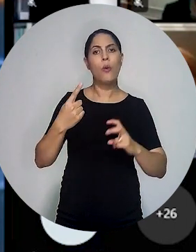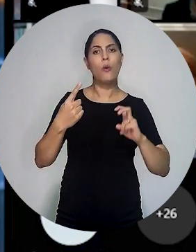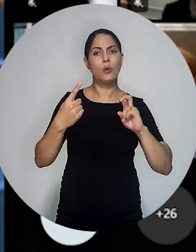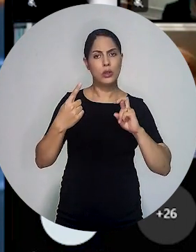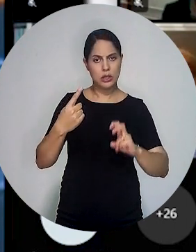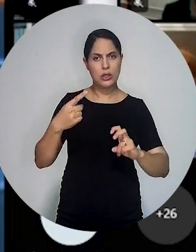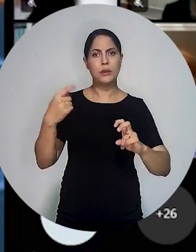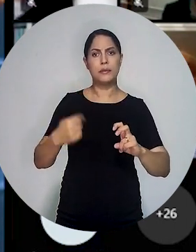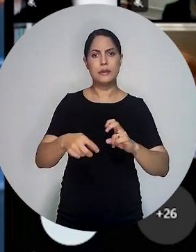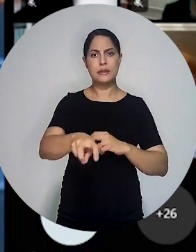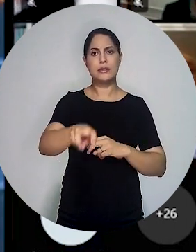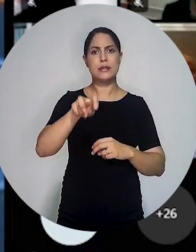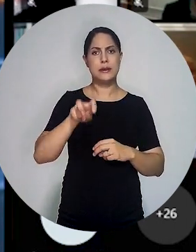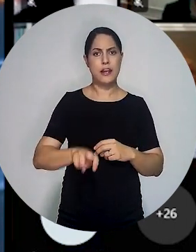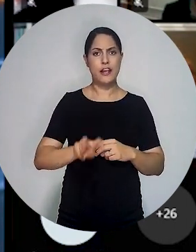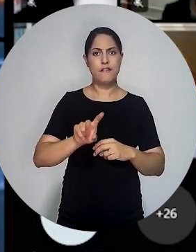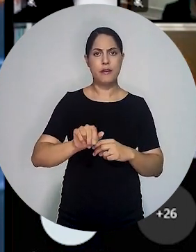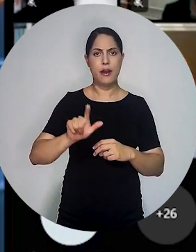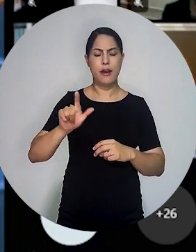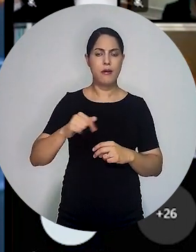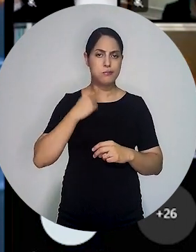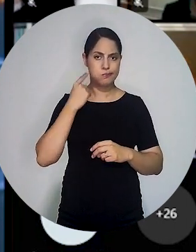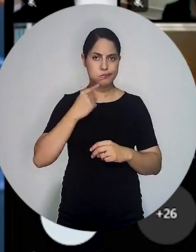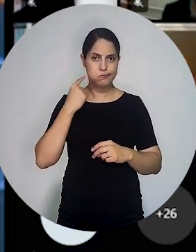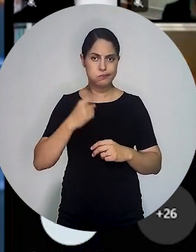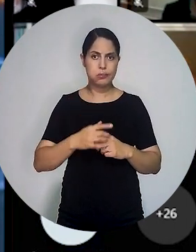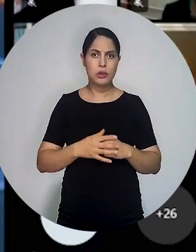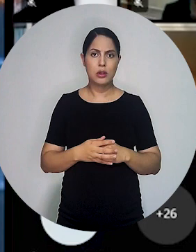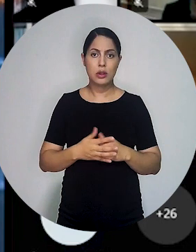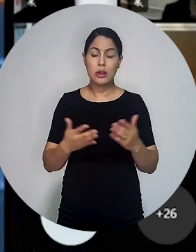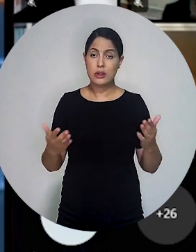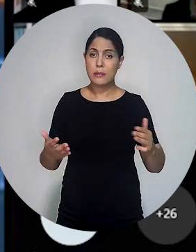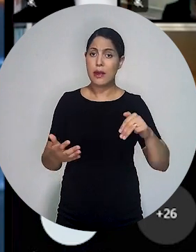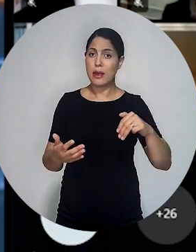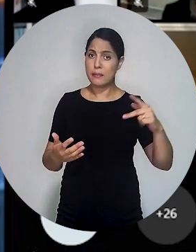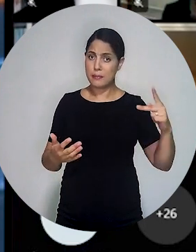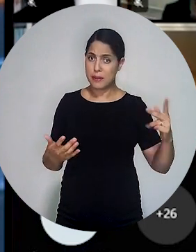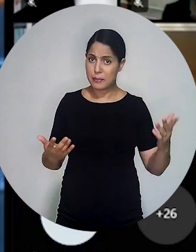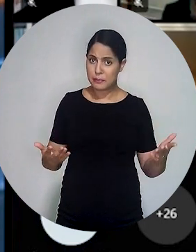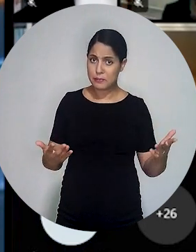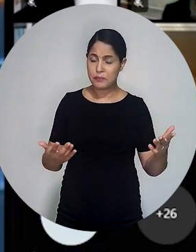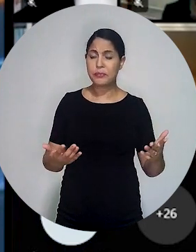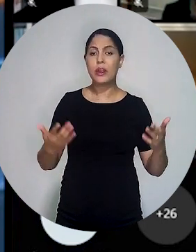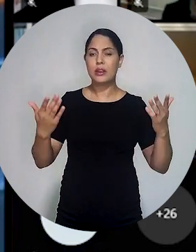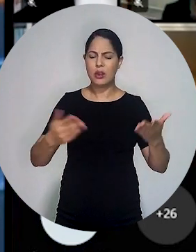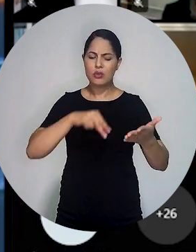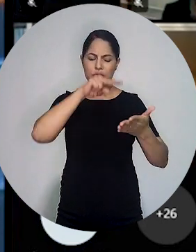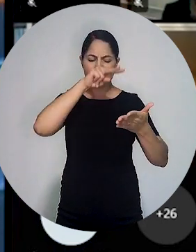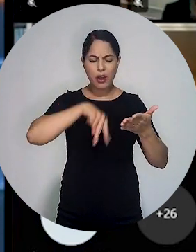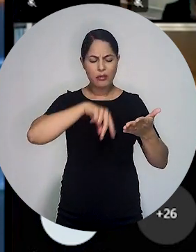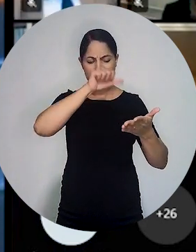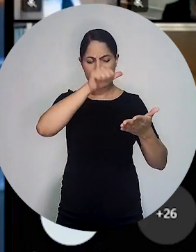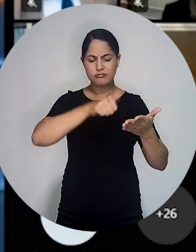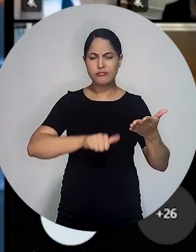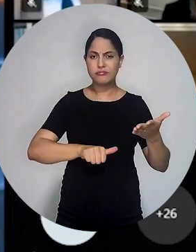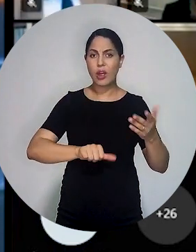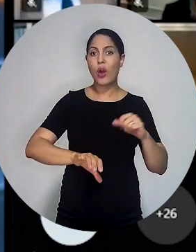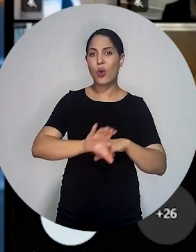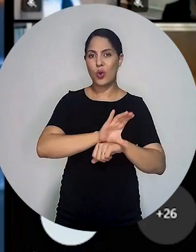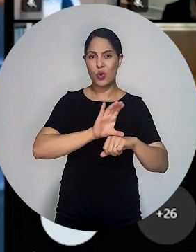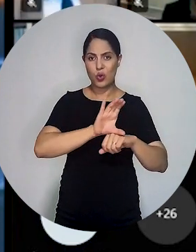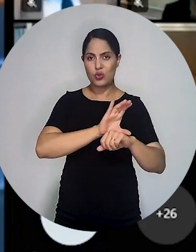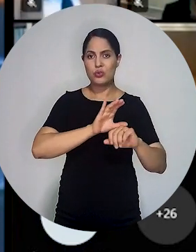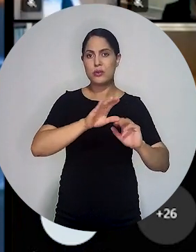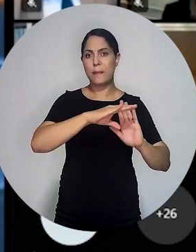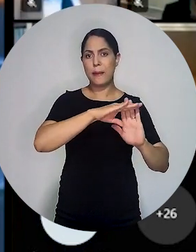compostas dentre advogados, com mais de 10 anos de efetiva atividade profissional, e membros do Ministério Público. De